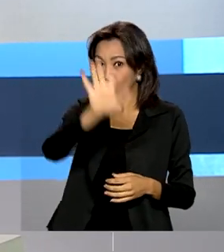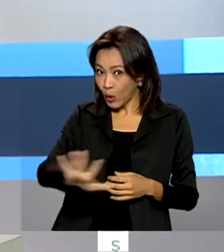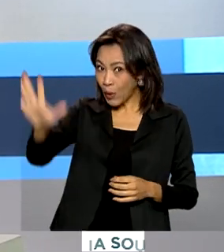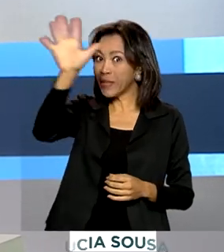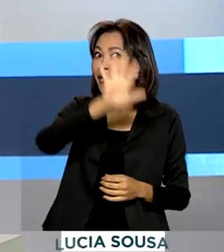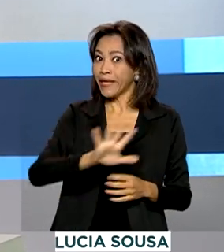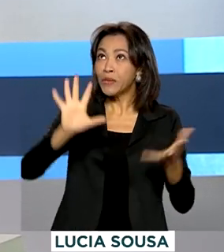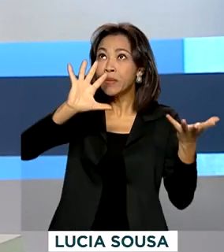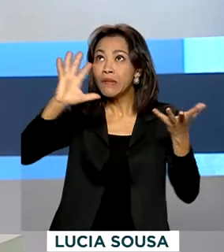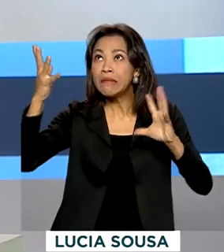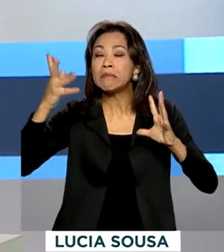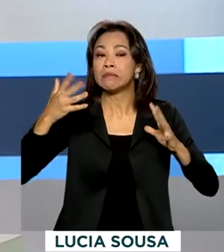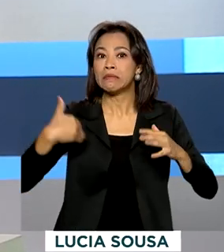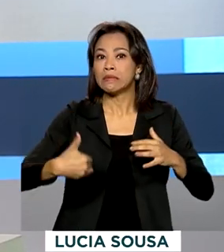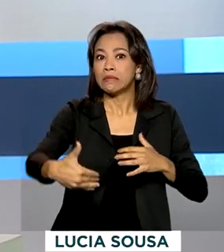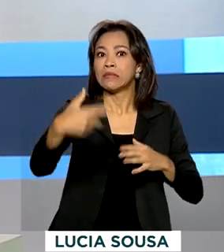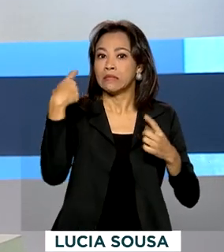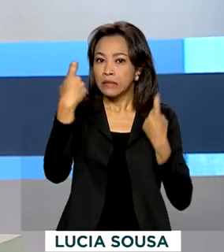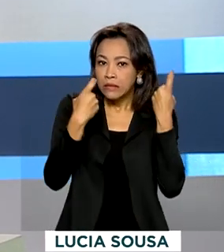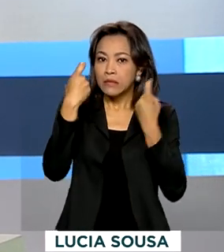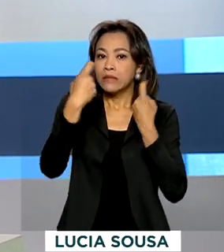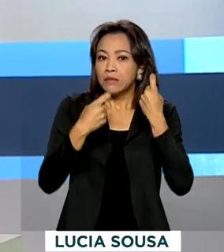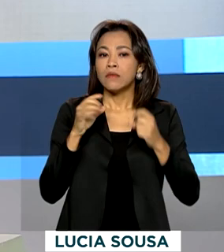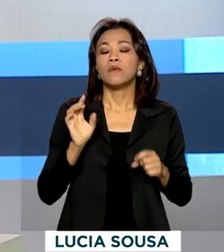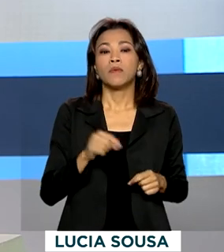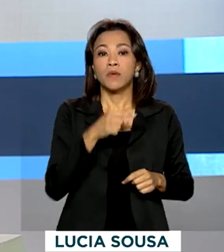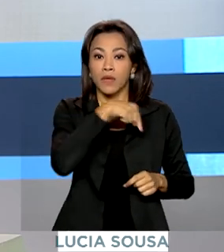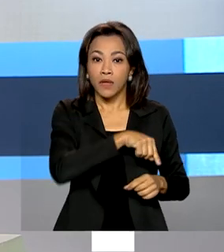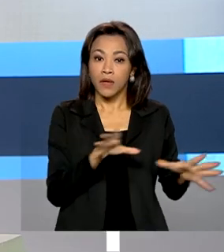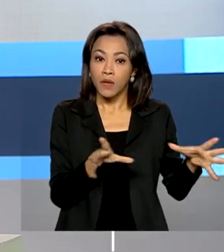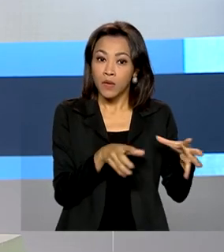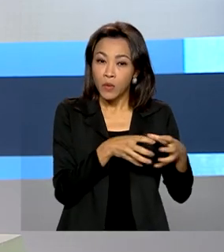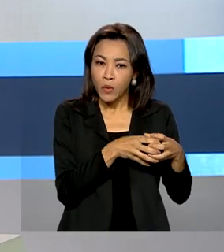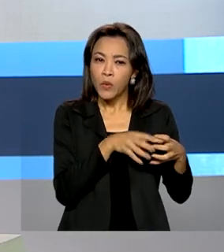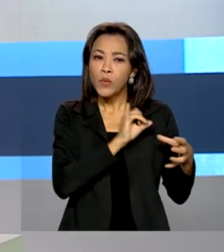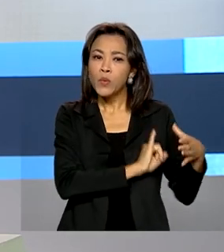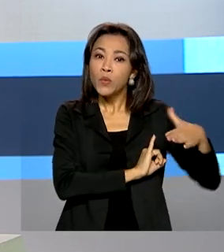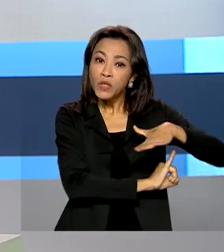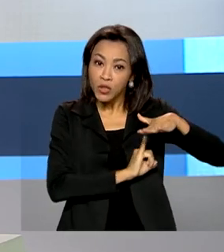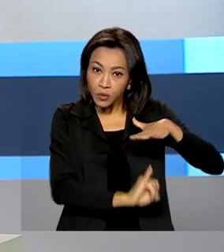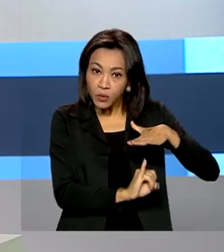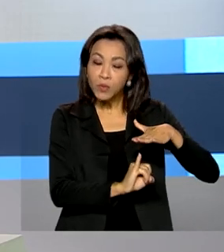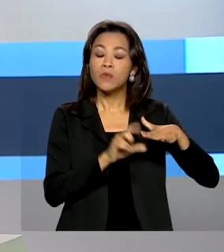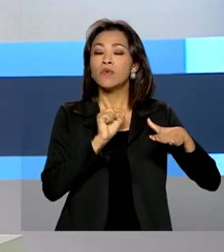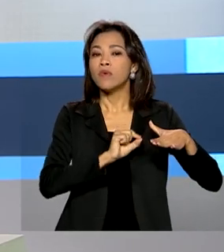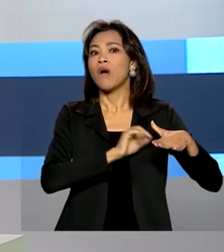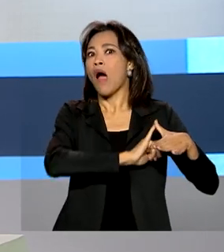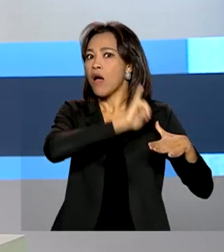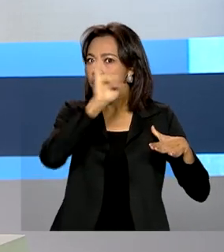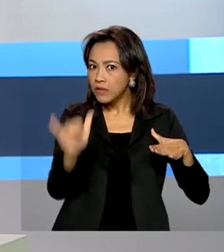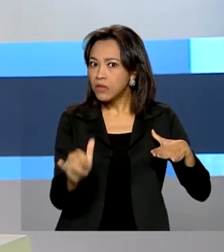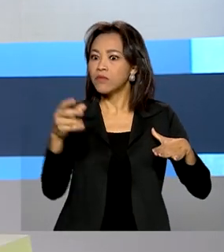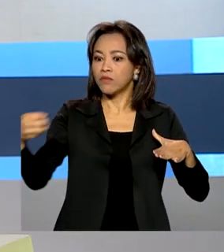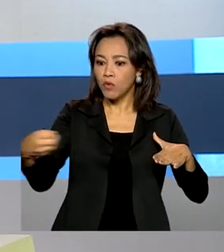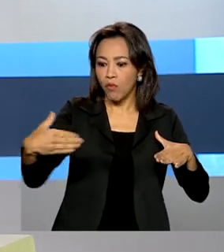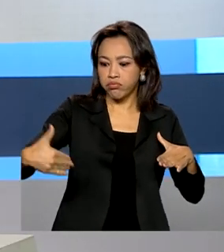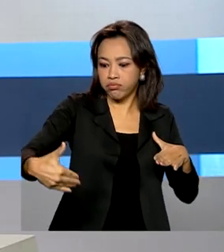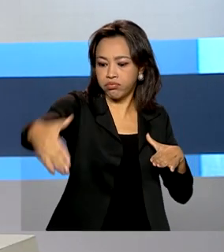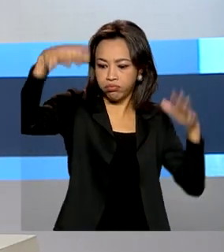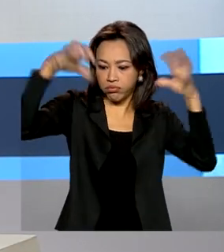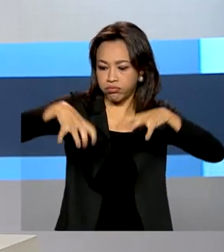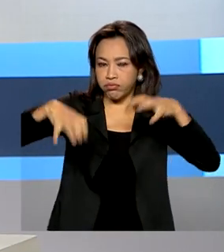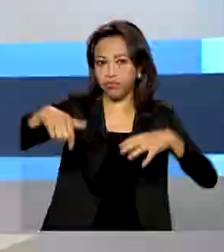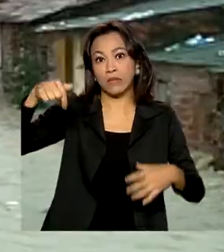a preocupar. A Defesa Civil Nacional e o Instituto Nacional de Meteorologia alertam para novos temporais a partir desta